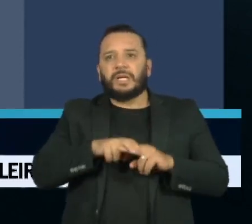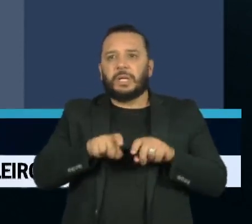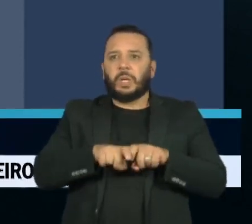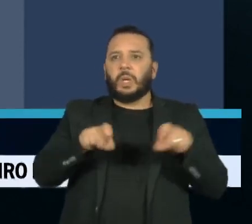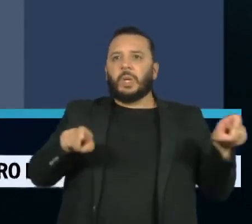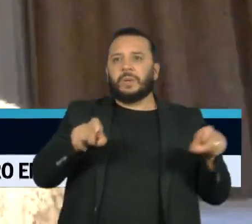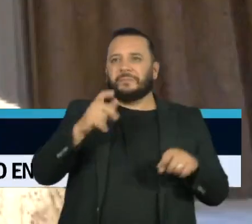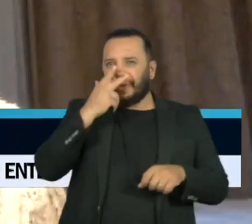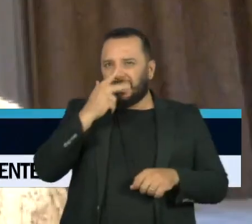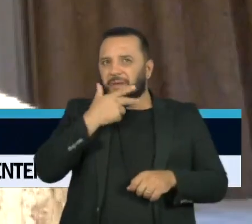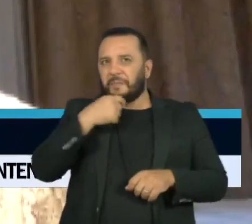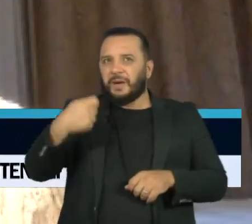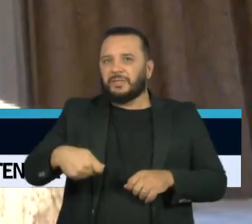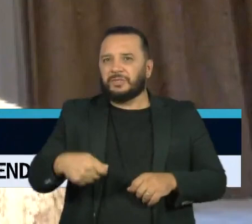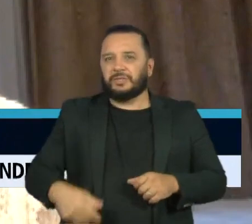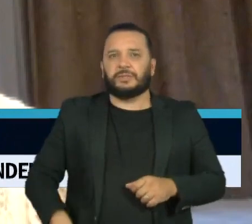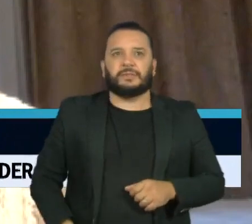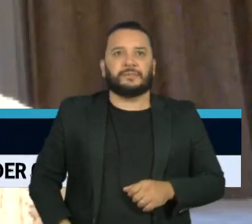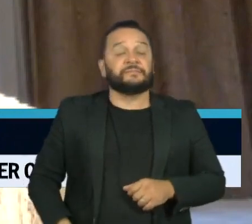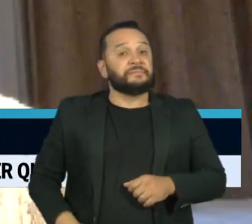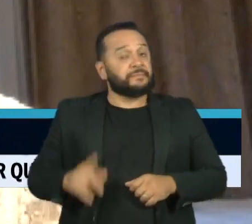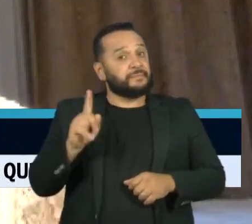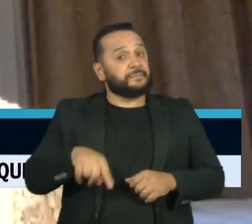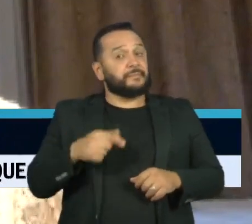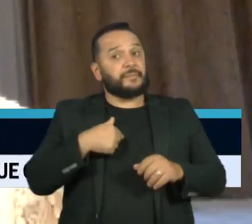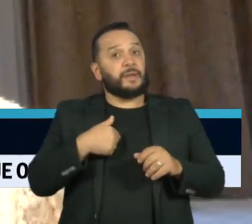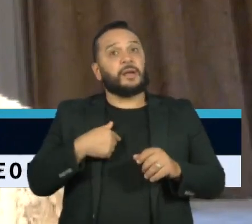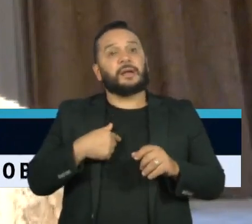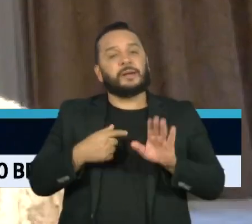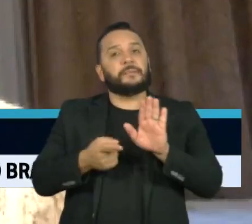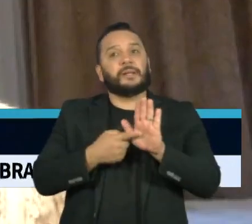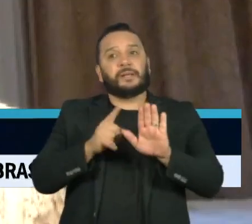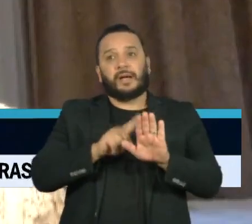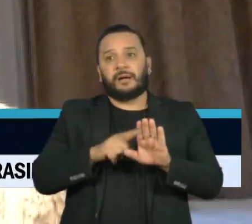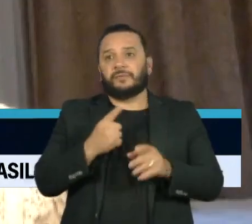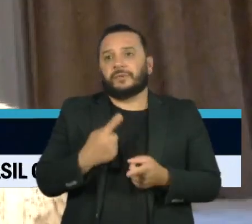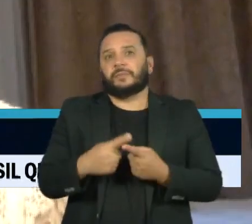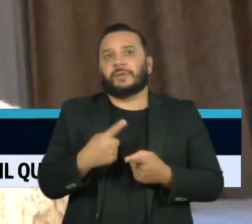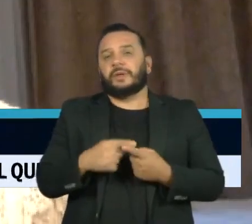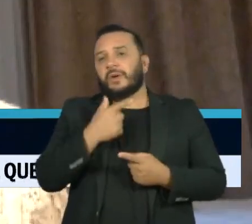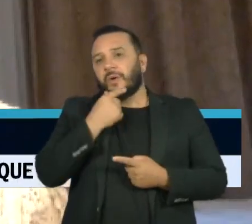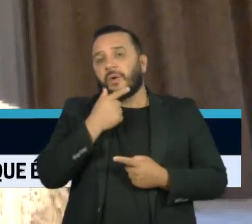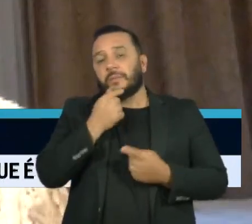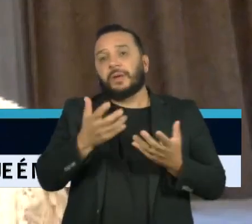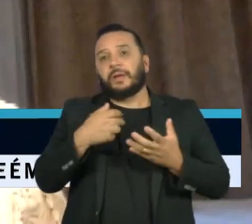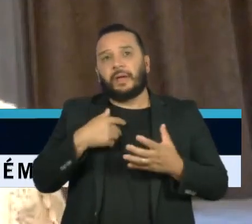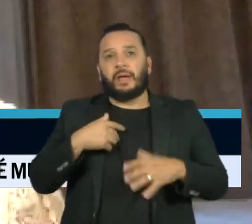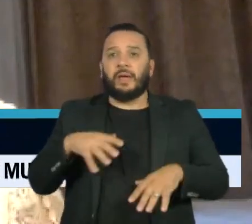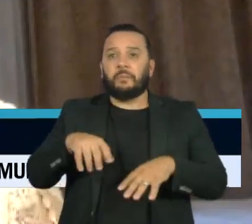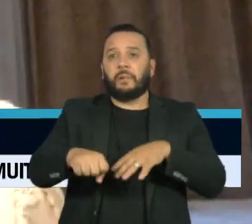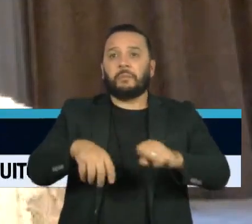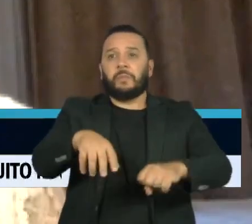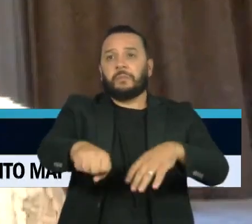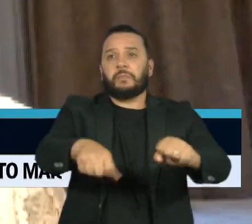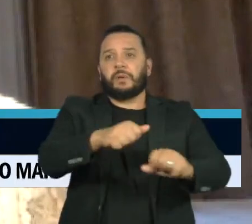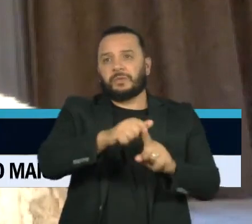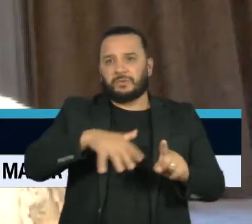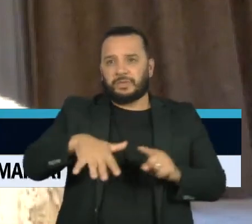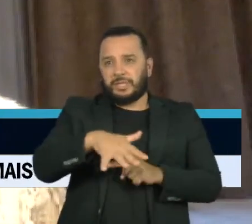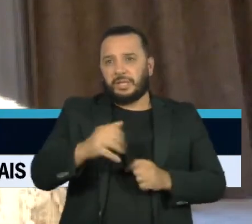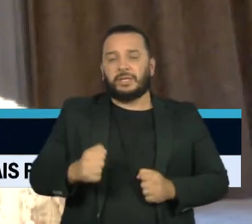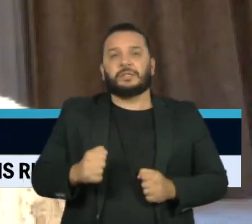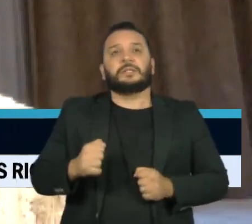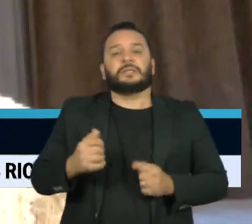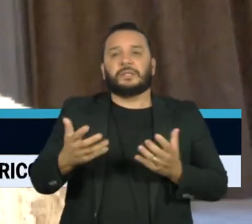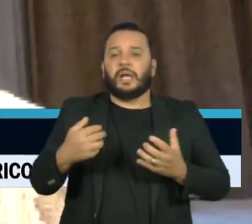machista. É uma metáfora do espaço que os homens ocupam na sociedade, da dificuldade de entender que o seu